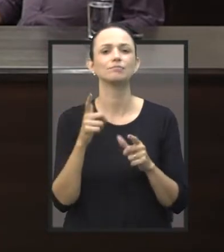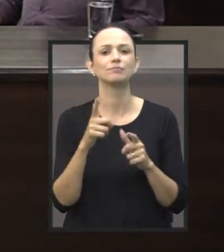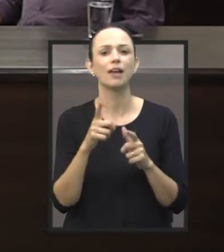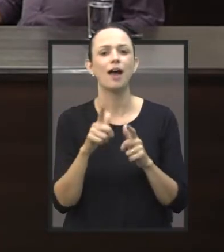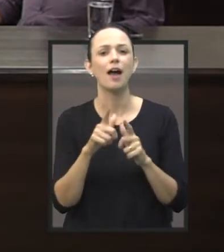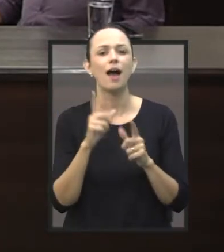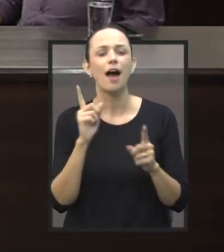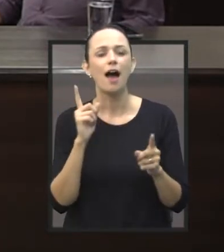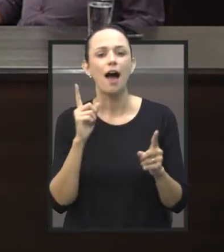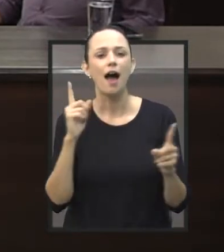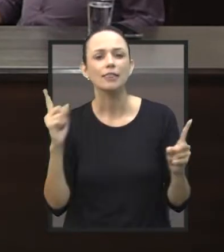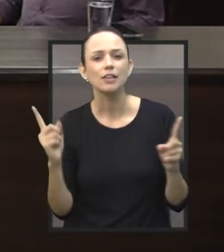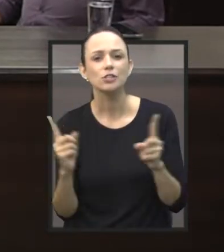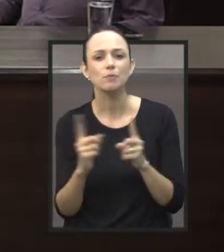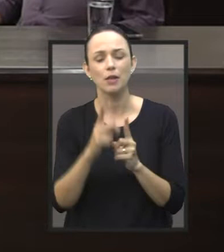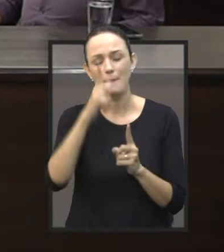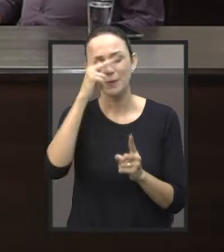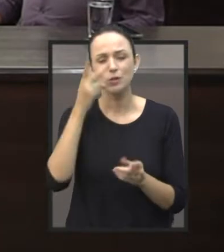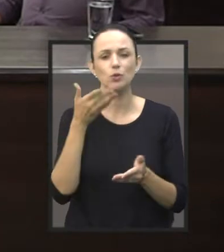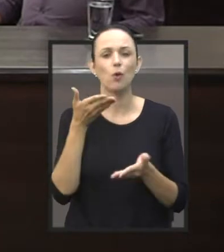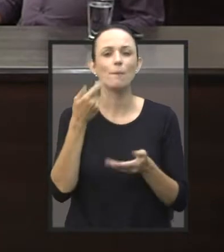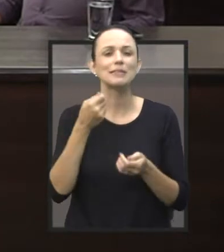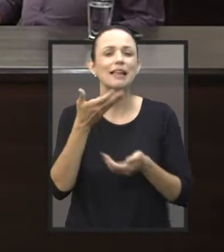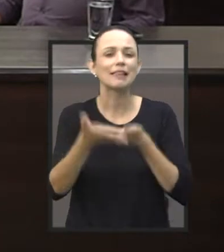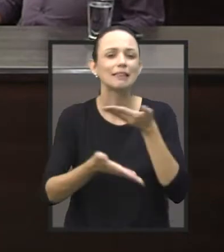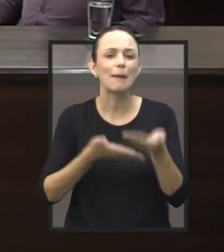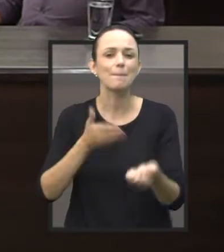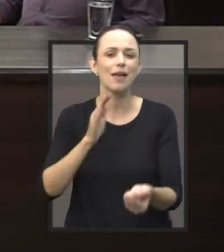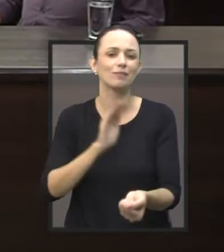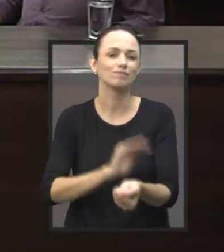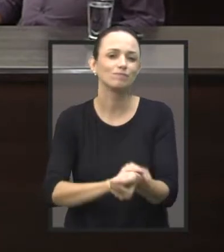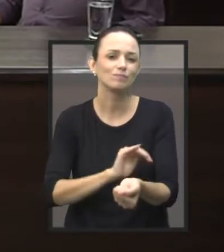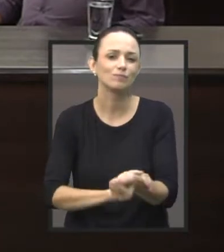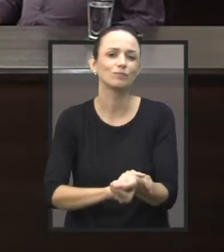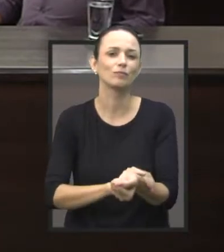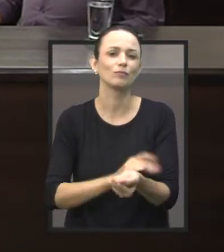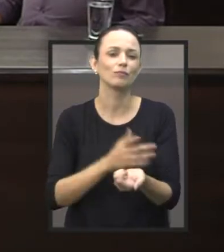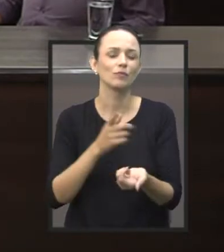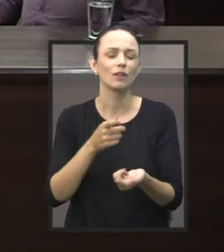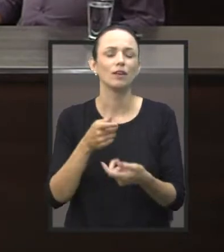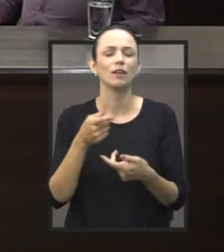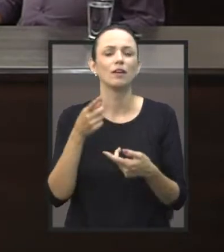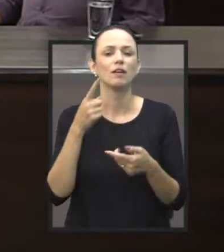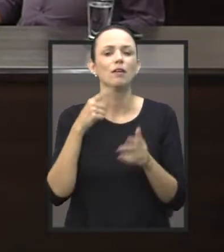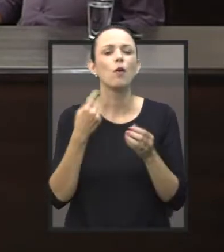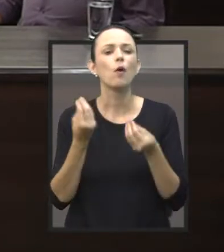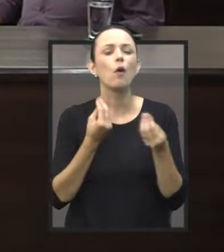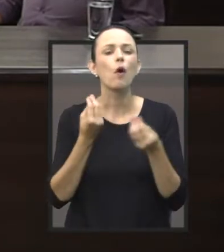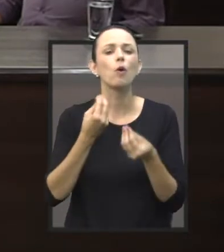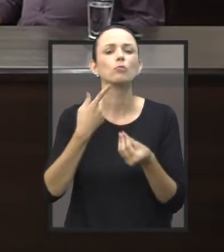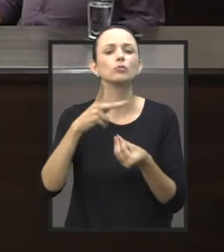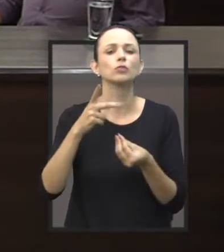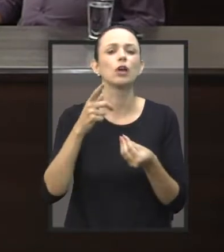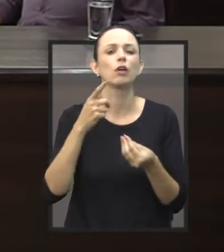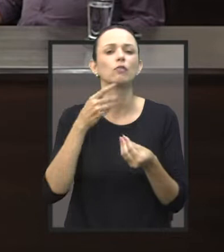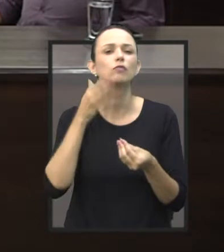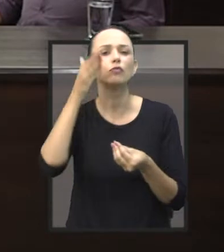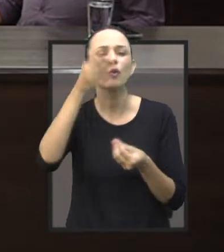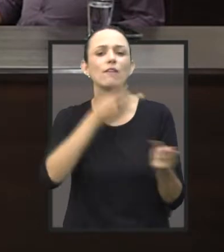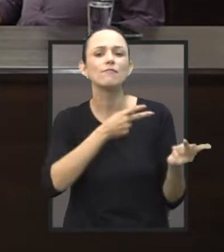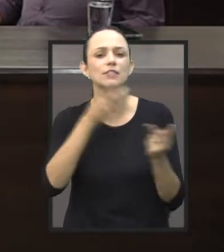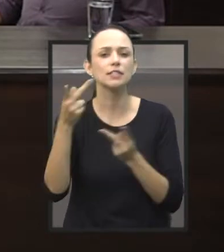tratamento e são dependentes químicos. Gostaria que o senhor fizesse uma avaliação desse trabalho que foi realizado e a expectativa para que